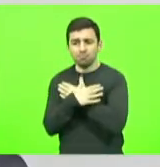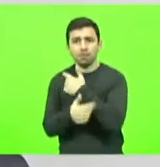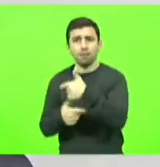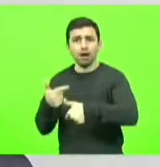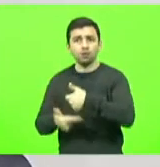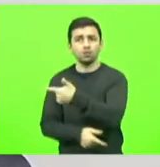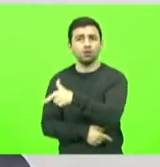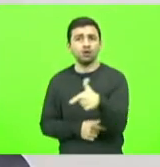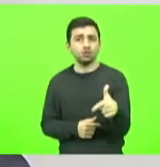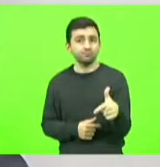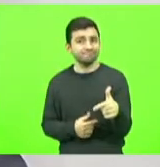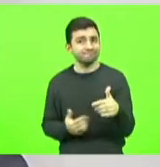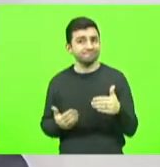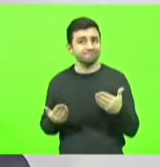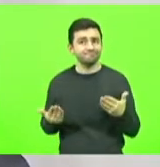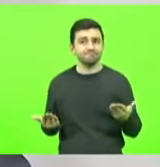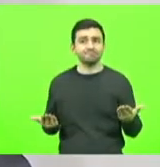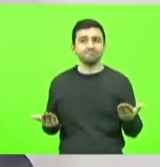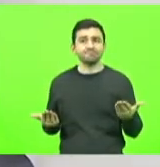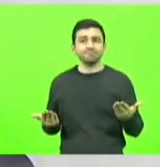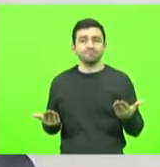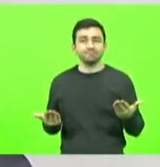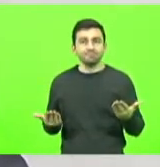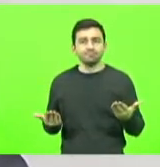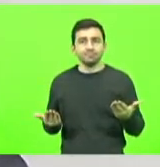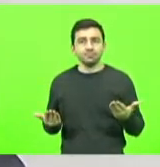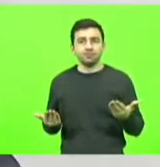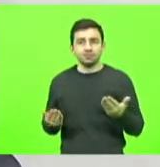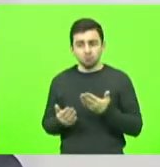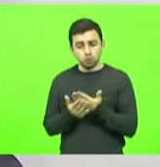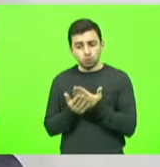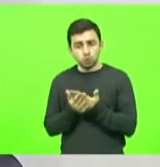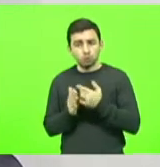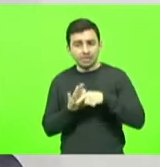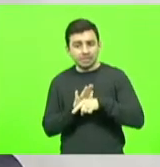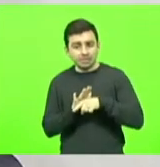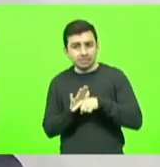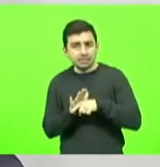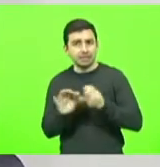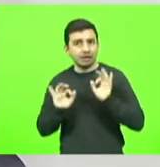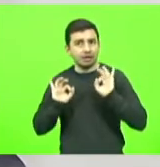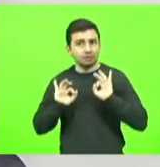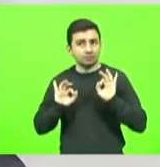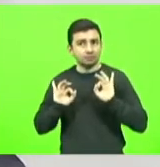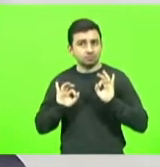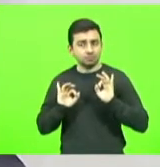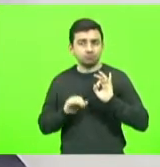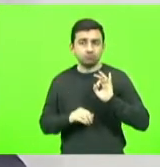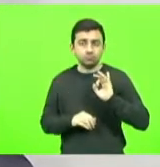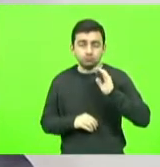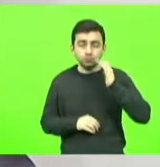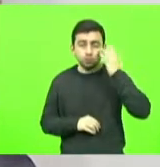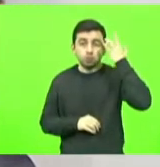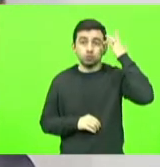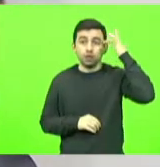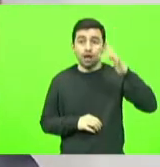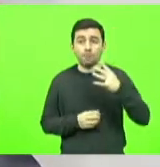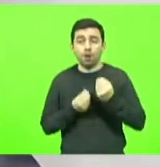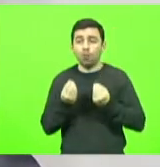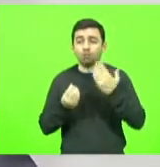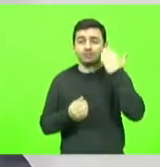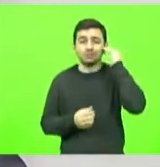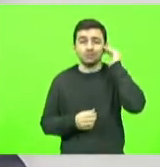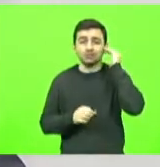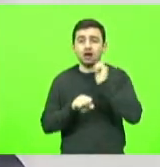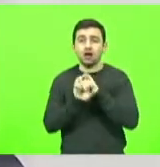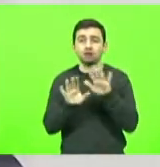Algo que é sem um estudo, sem uma pesquisa, não dá para entender o